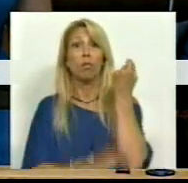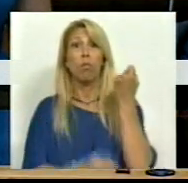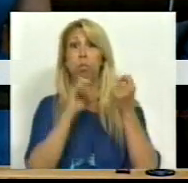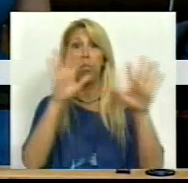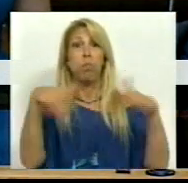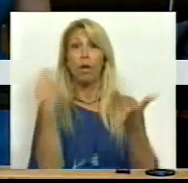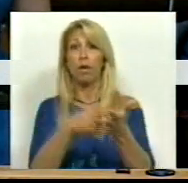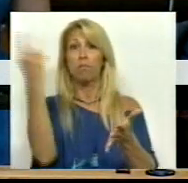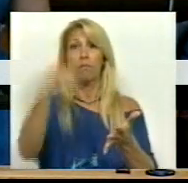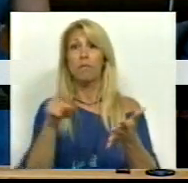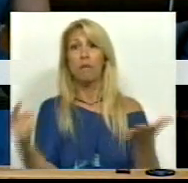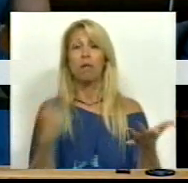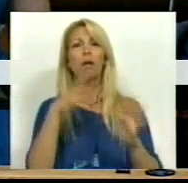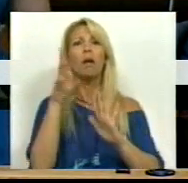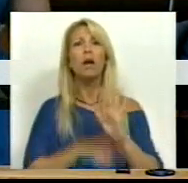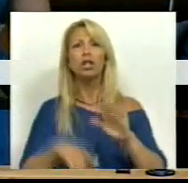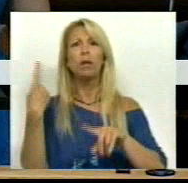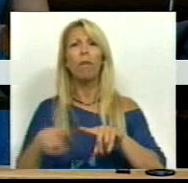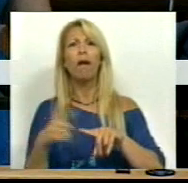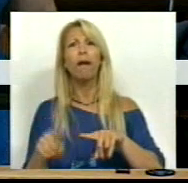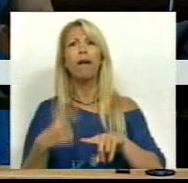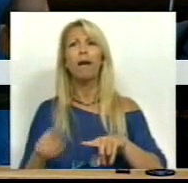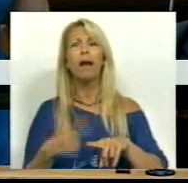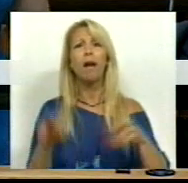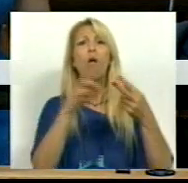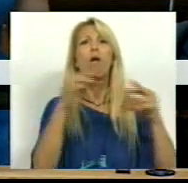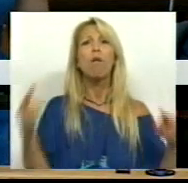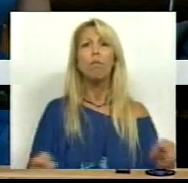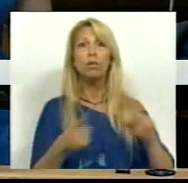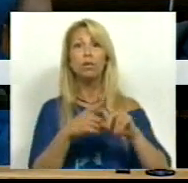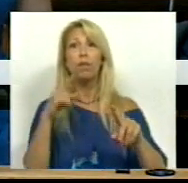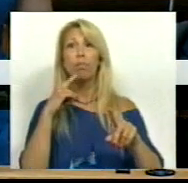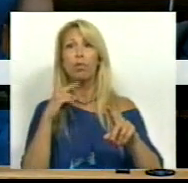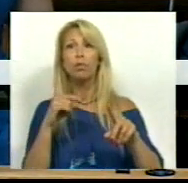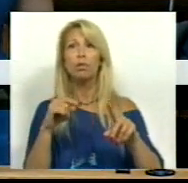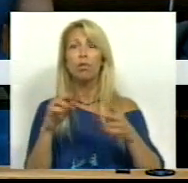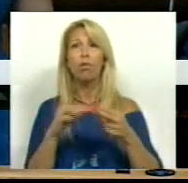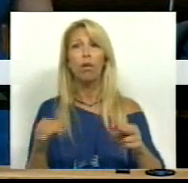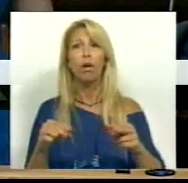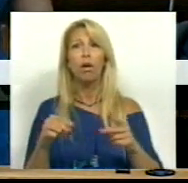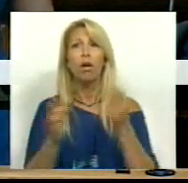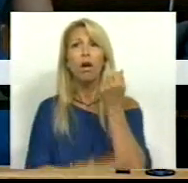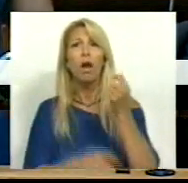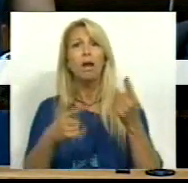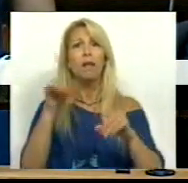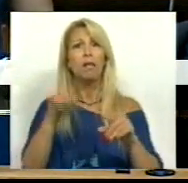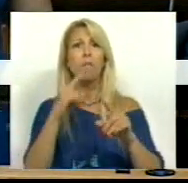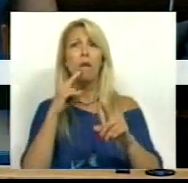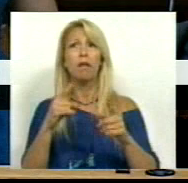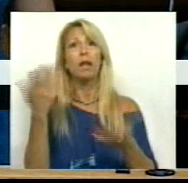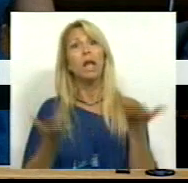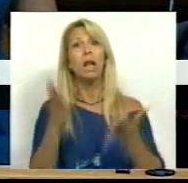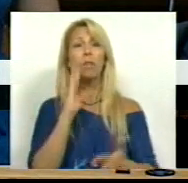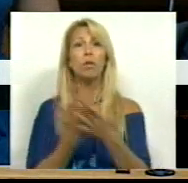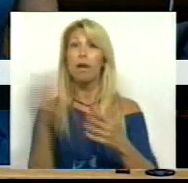um novo quadro para o regime de crédito aos municípios e às freguesias. Também um novo quadro de reequilíbrio financeiro municipal e